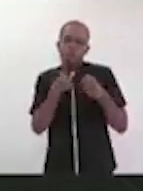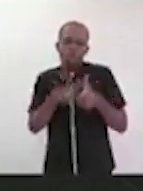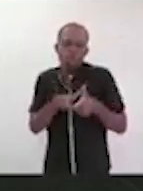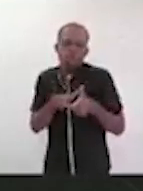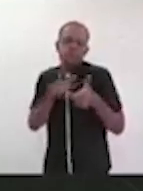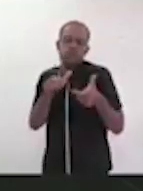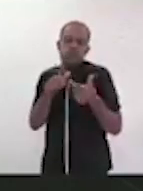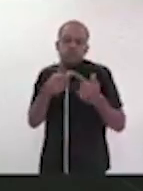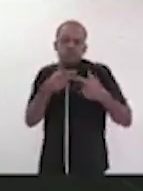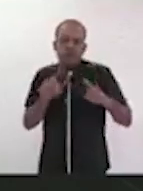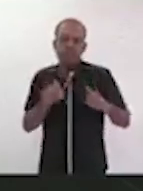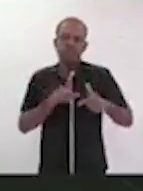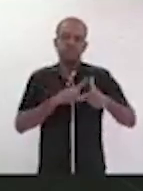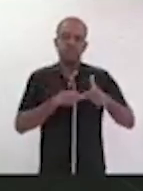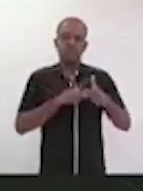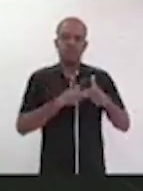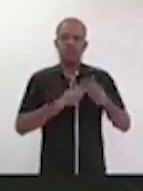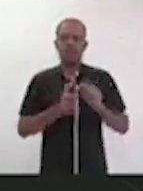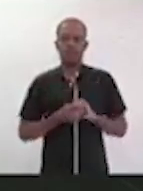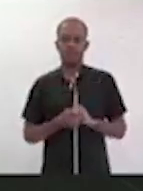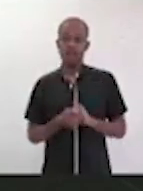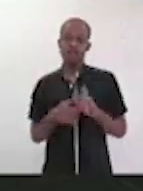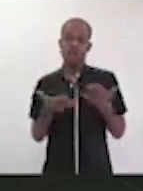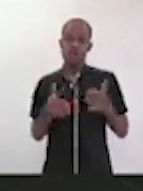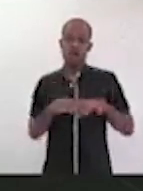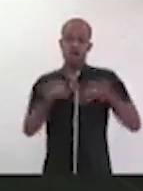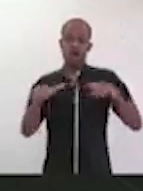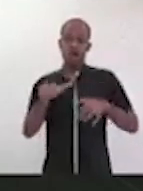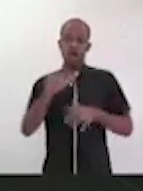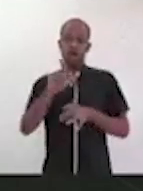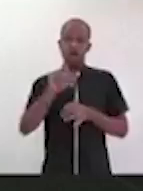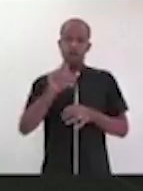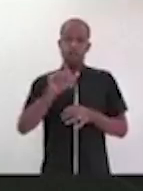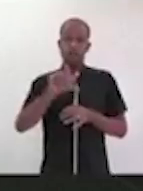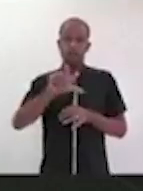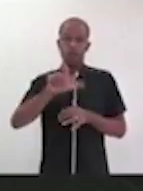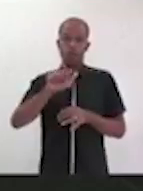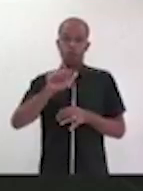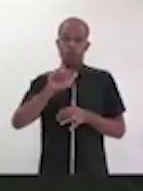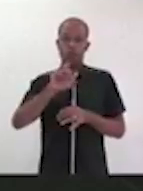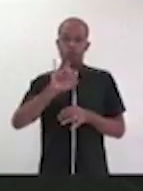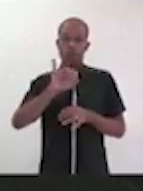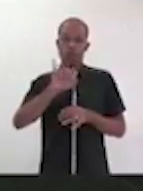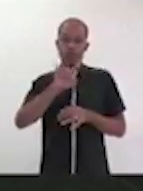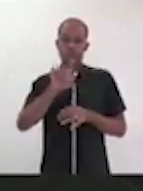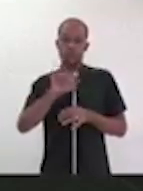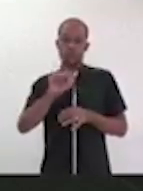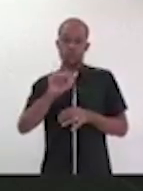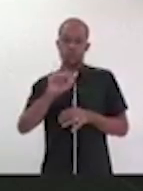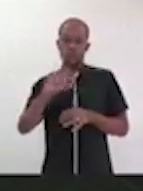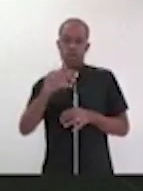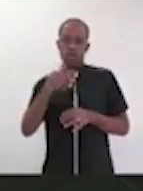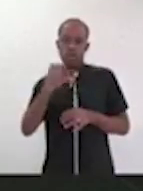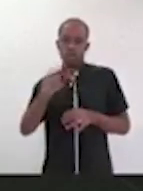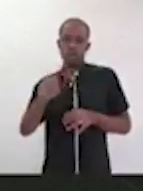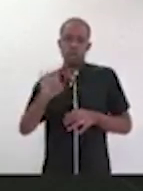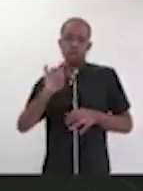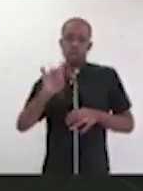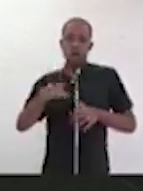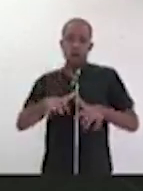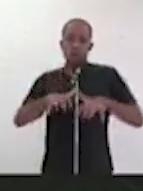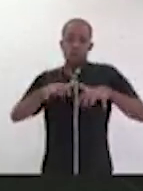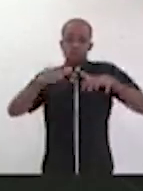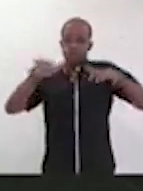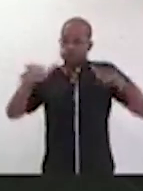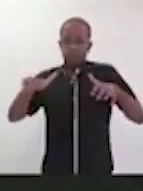acentua as mazelas sociais e nos preocupa à medida em que o presente nós até conhecemos, mas o